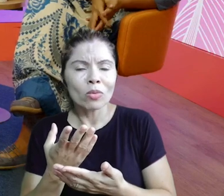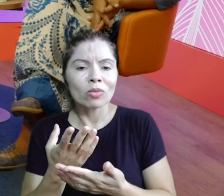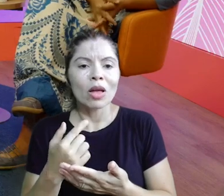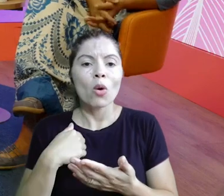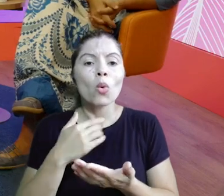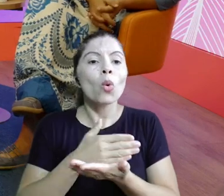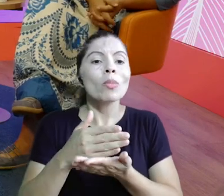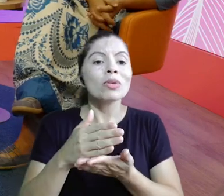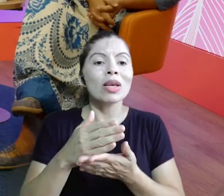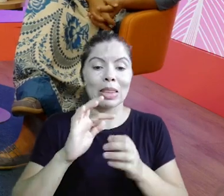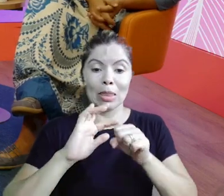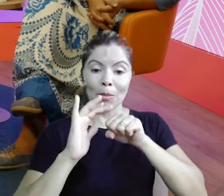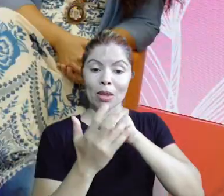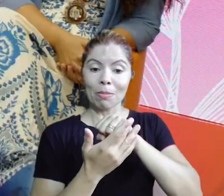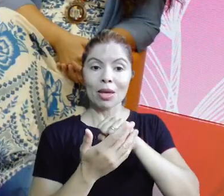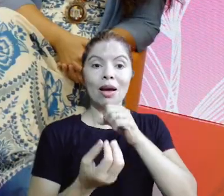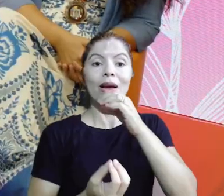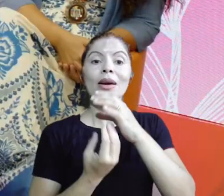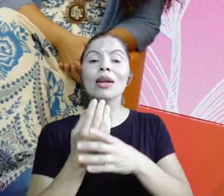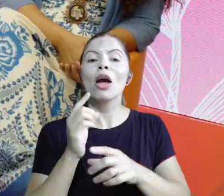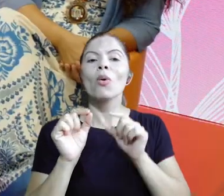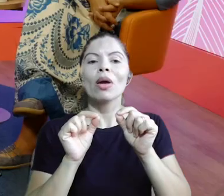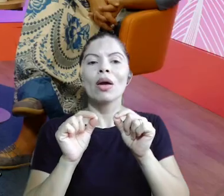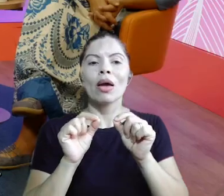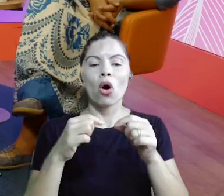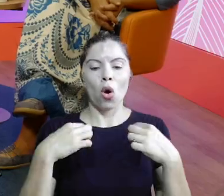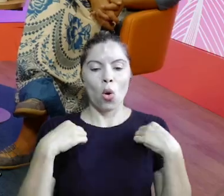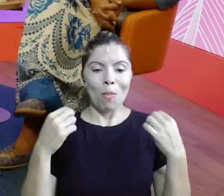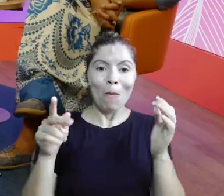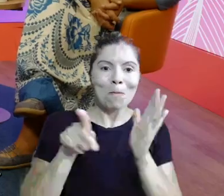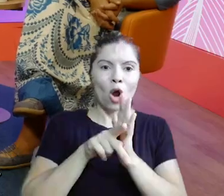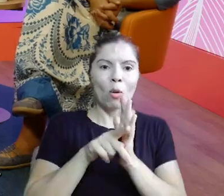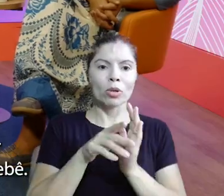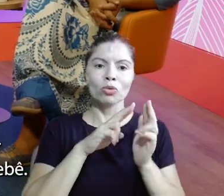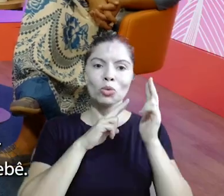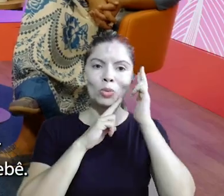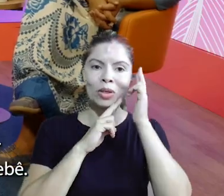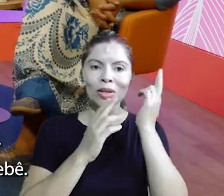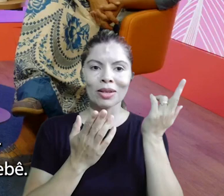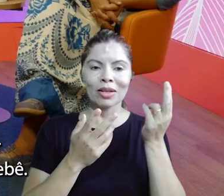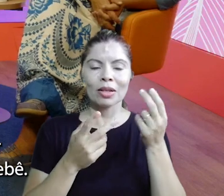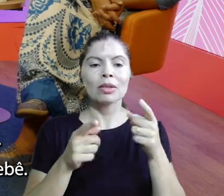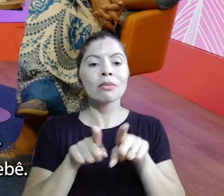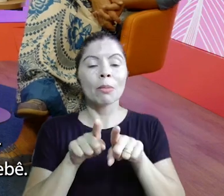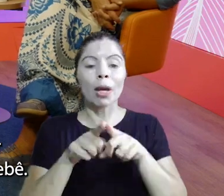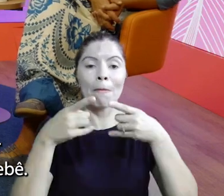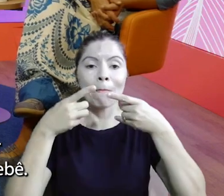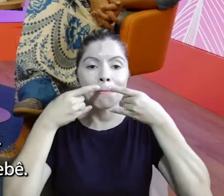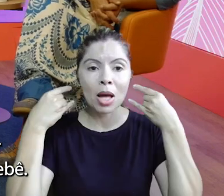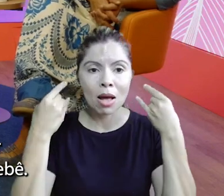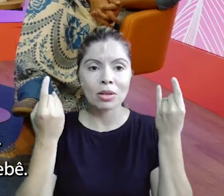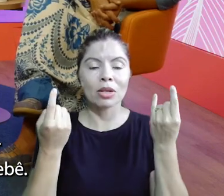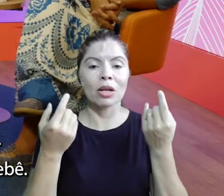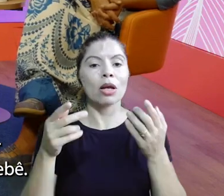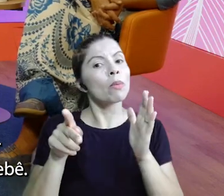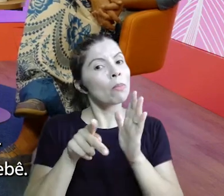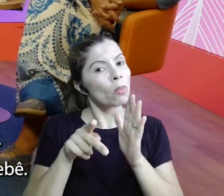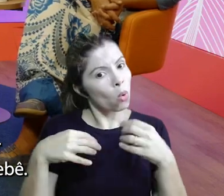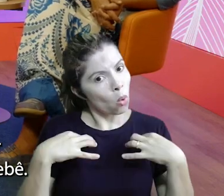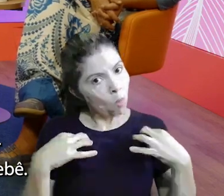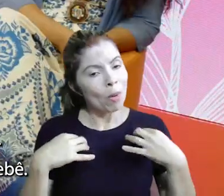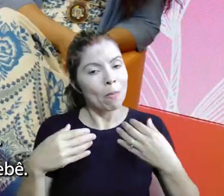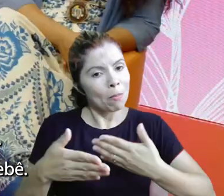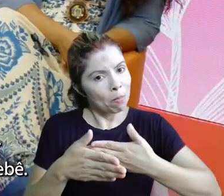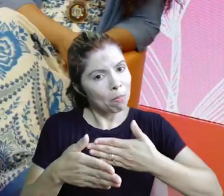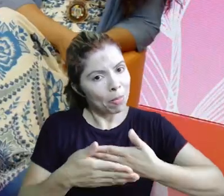pandemia, aí eu comecei a fazer pijamas. Porque todo mundo ficava em casa. Fazer pijamas, comecei a fazer máscaras e comecei a fazer a roupa de bebê.